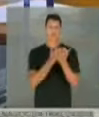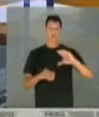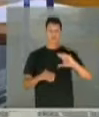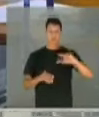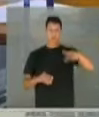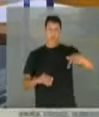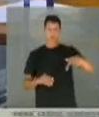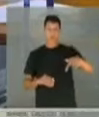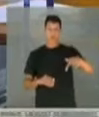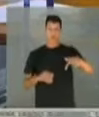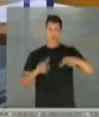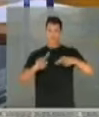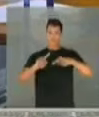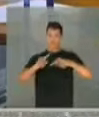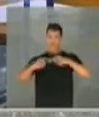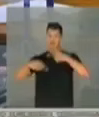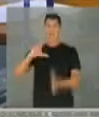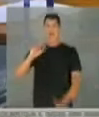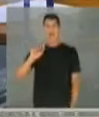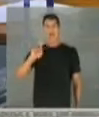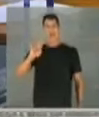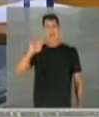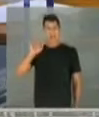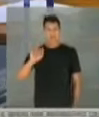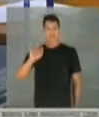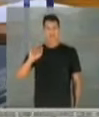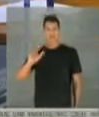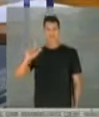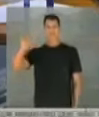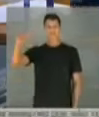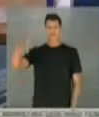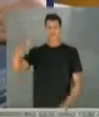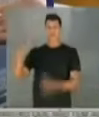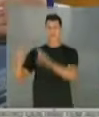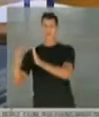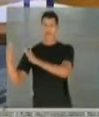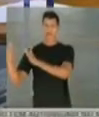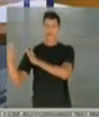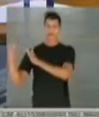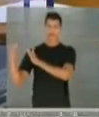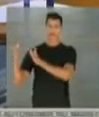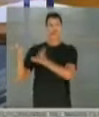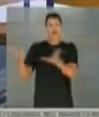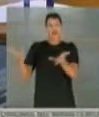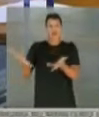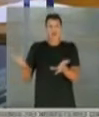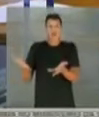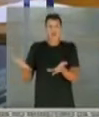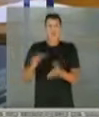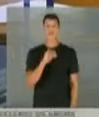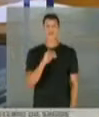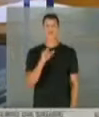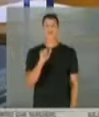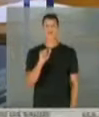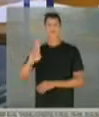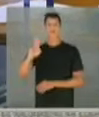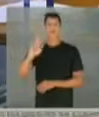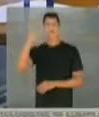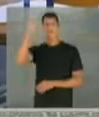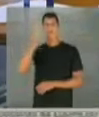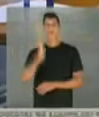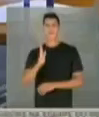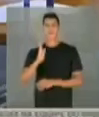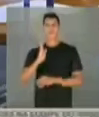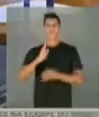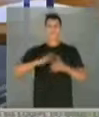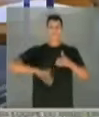cloroquina, evoluiu para a CPI da carta, depois a CPI do gabinete paralelo, agora a CPI da Copa América.